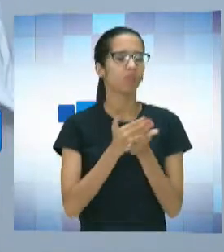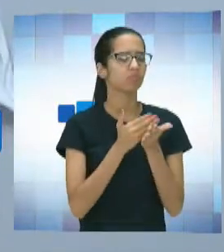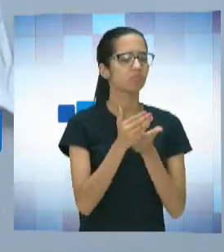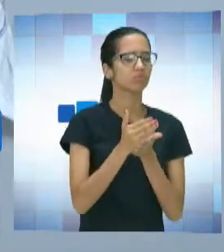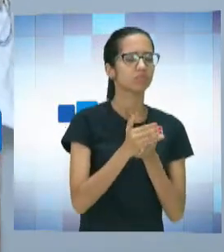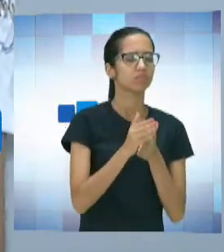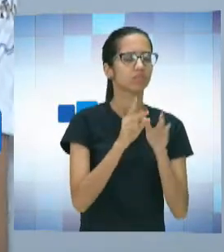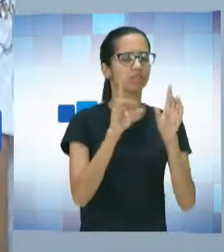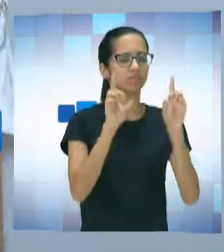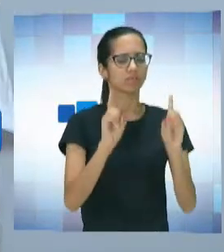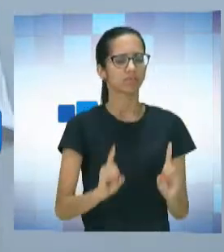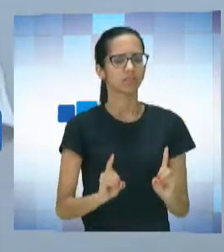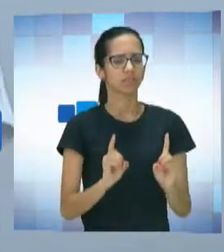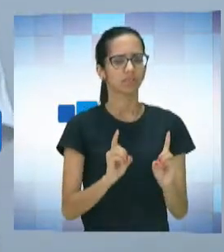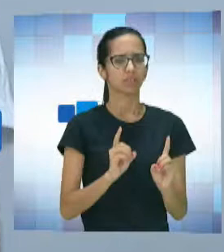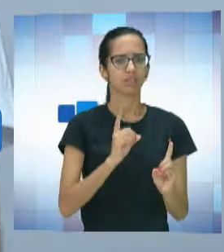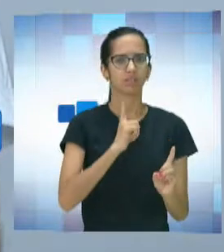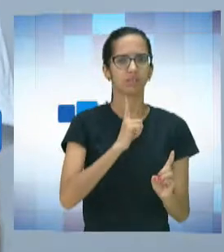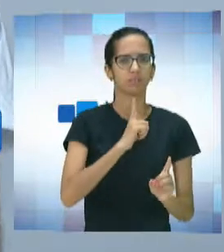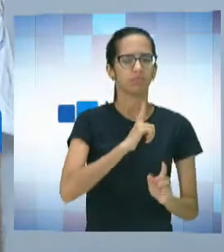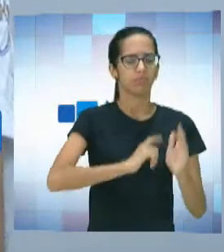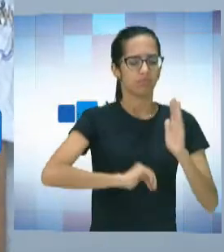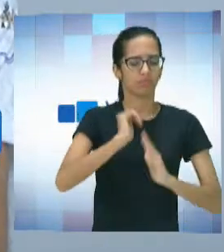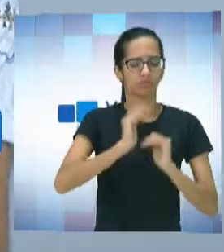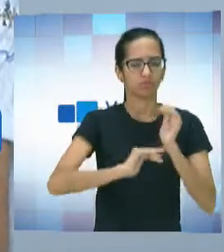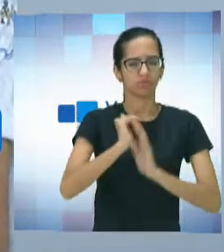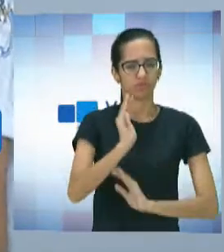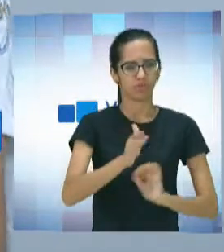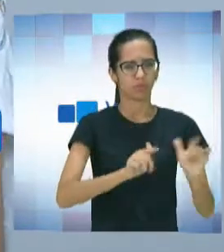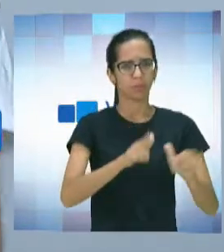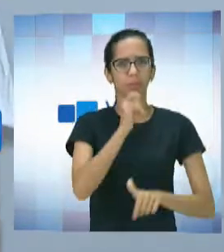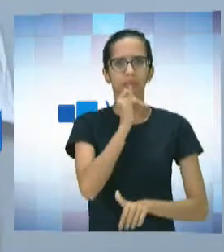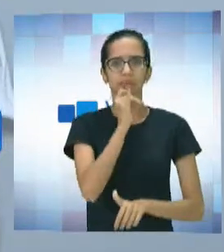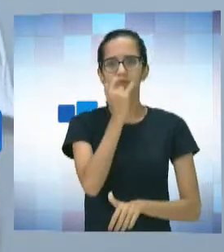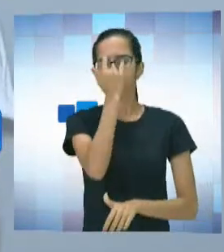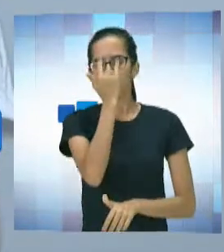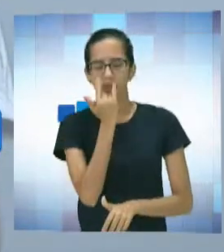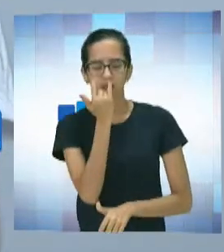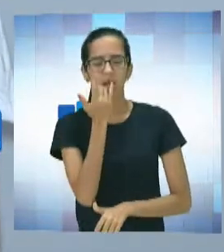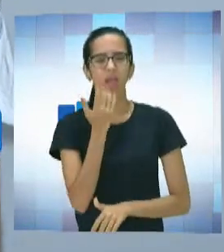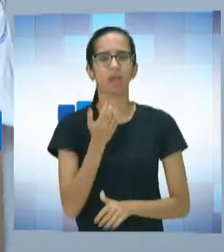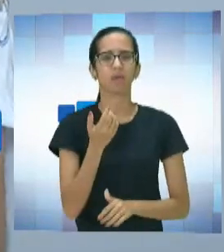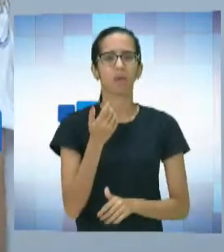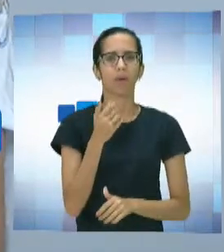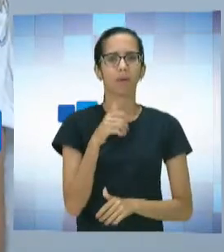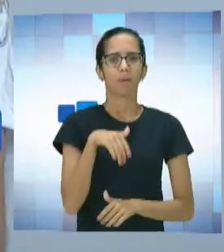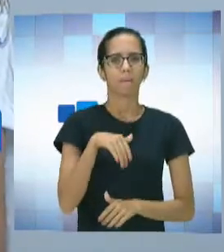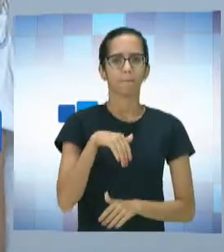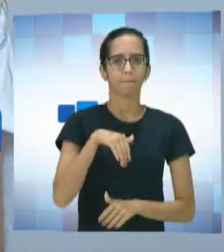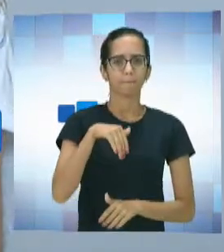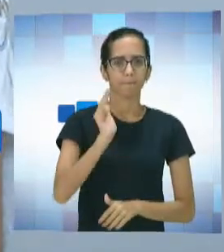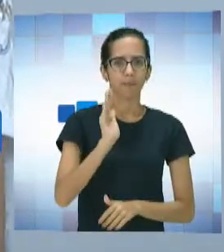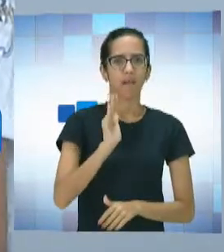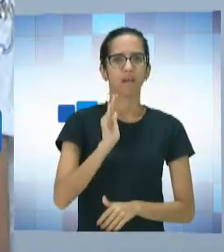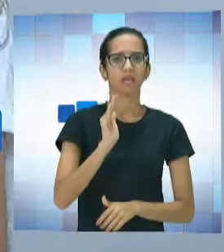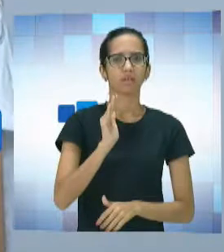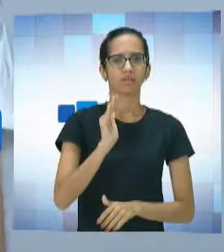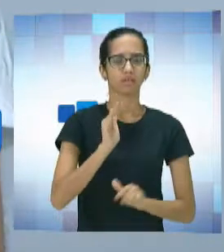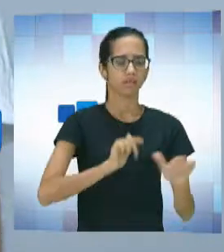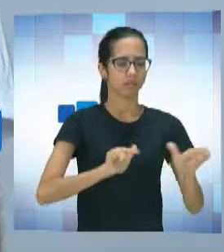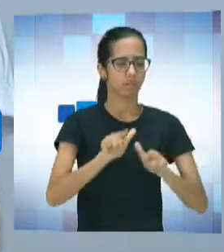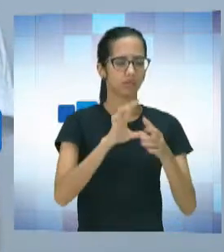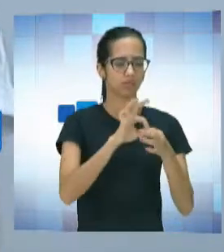mais... Tem alguns profissionais que já trabalham com uma deficiência visual, né? Ela é mais explorada nessa área